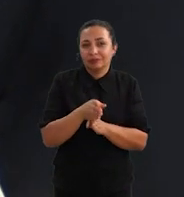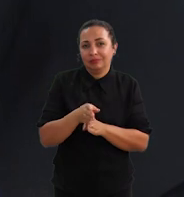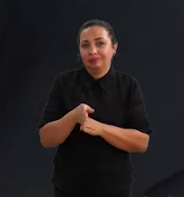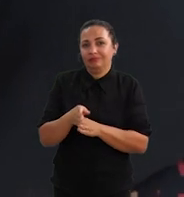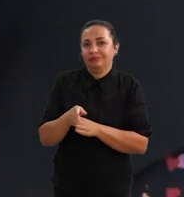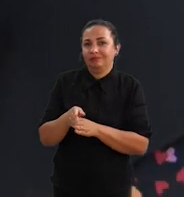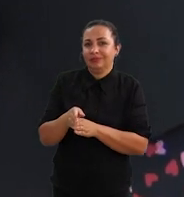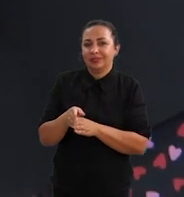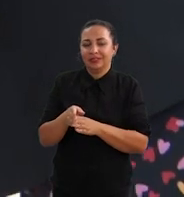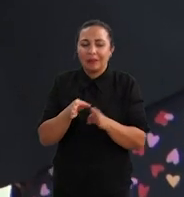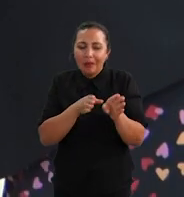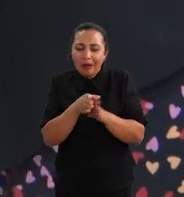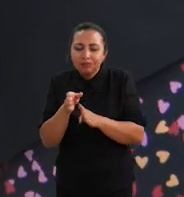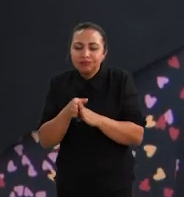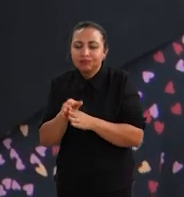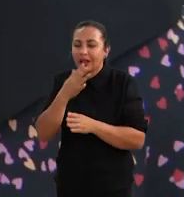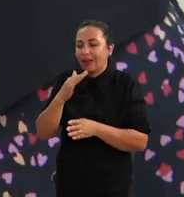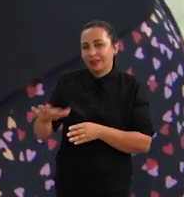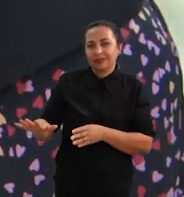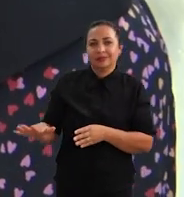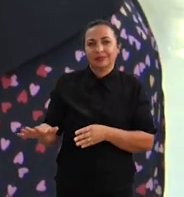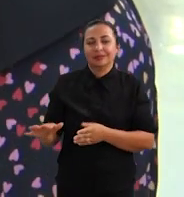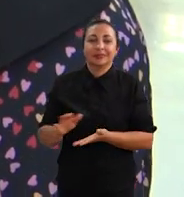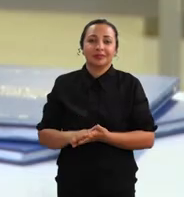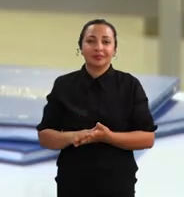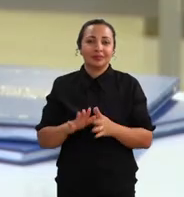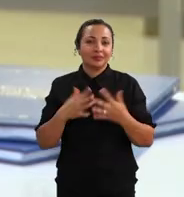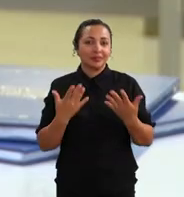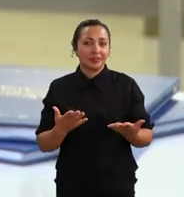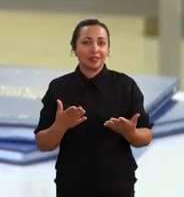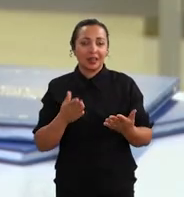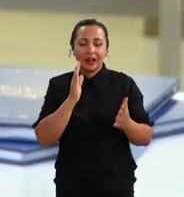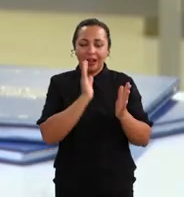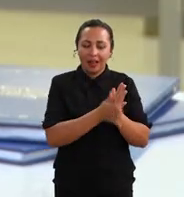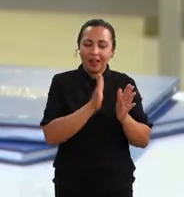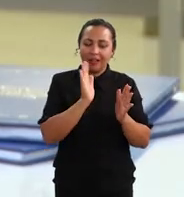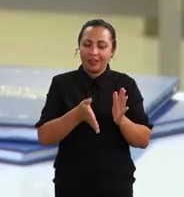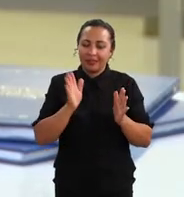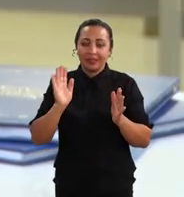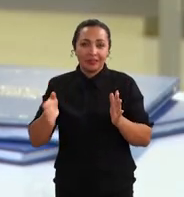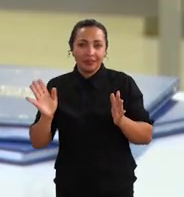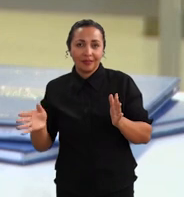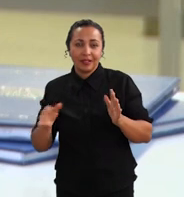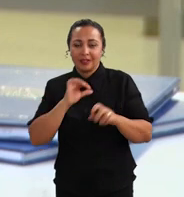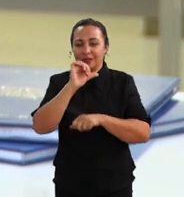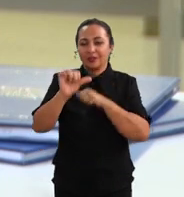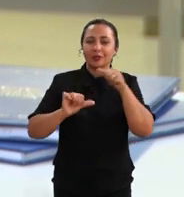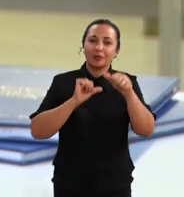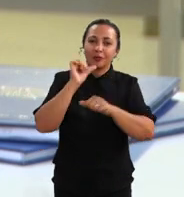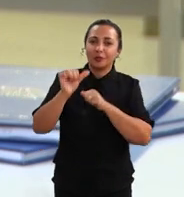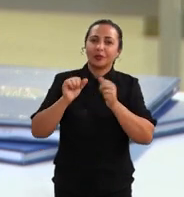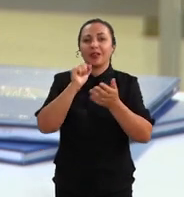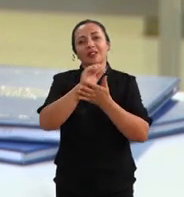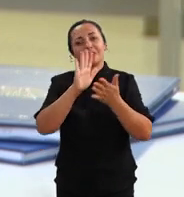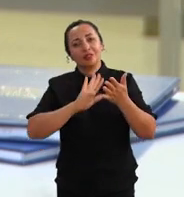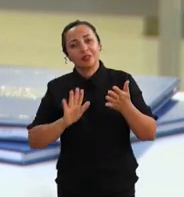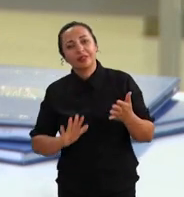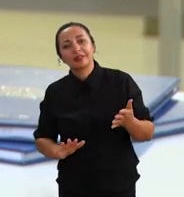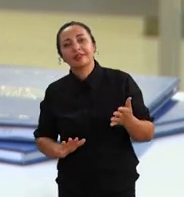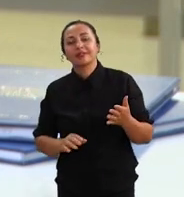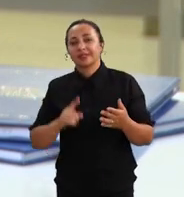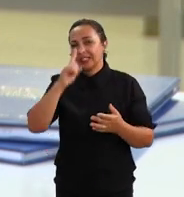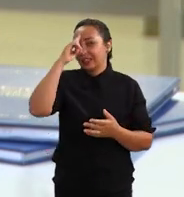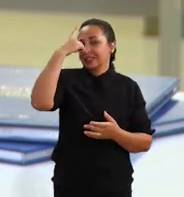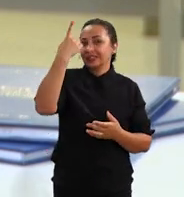ele está ali para orientar a criança. Então em cada fase, ele vai desenvolver ali as atividades,